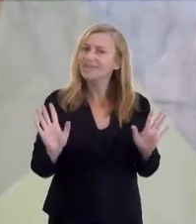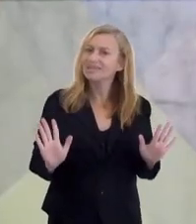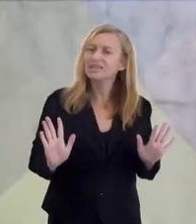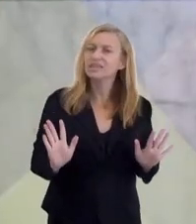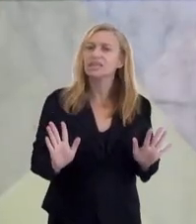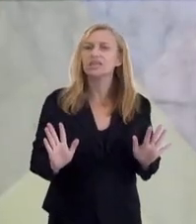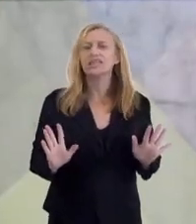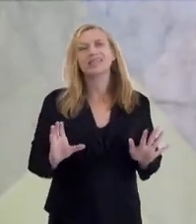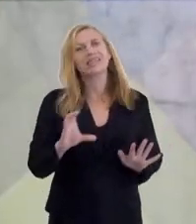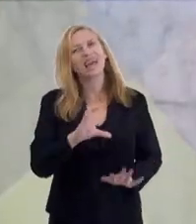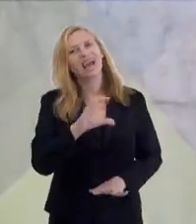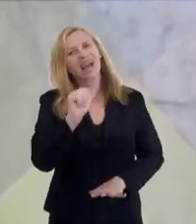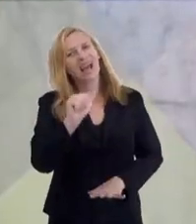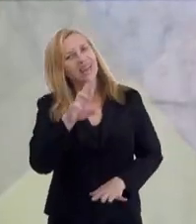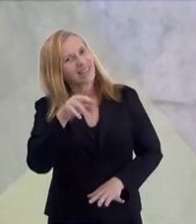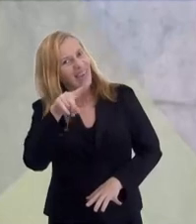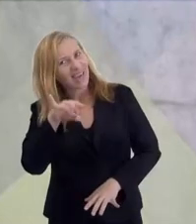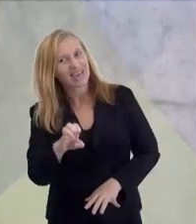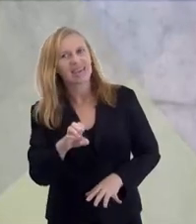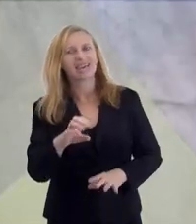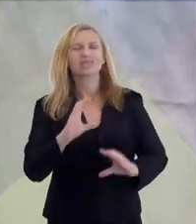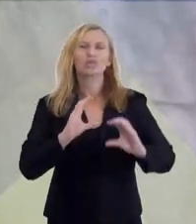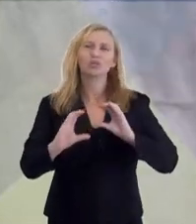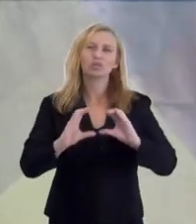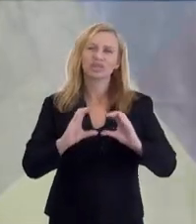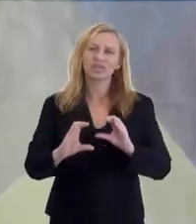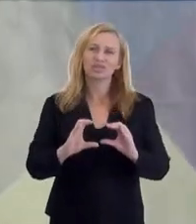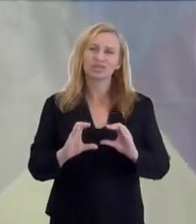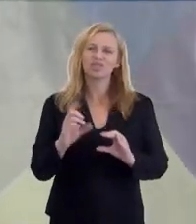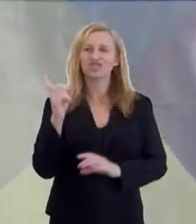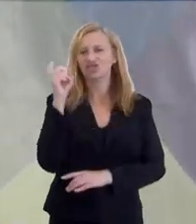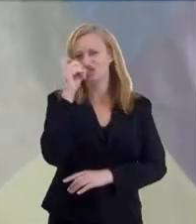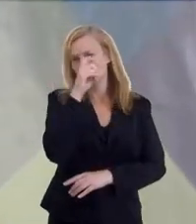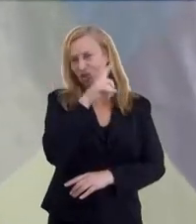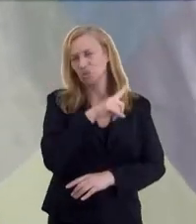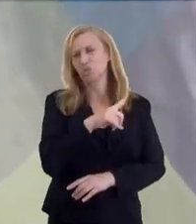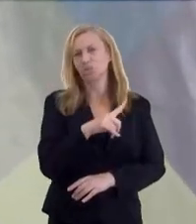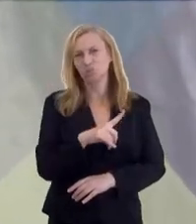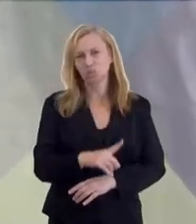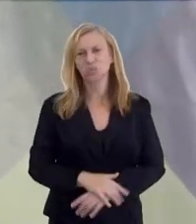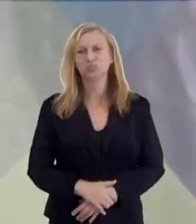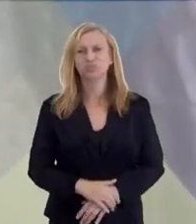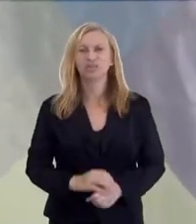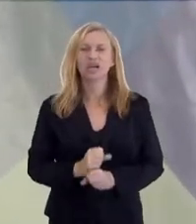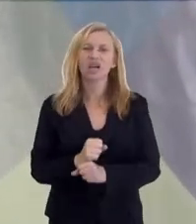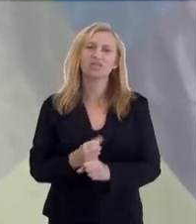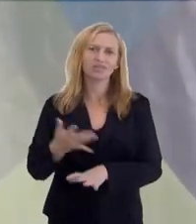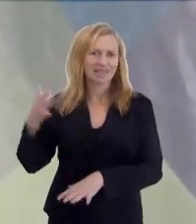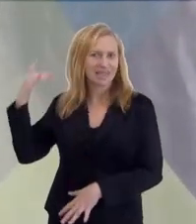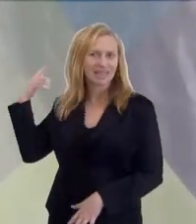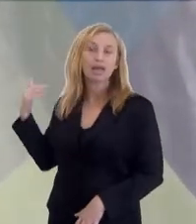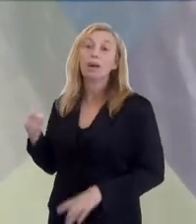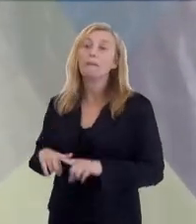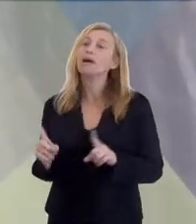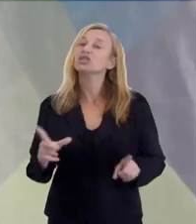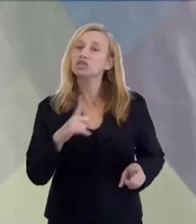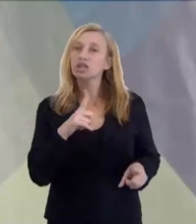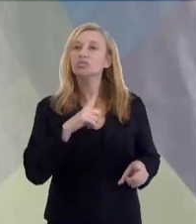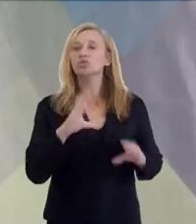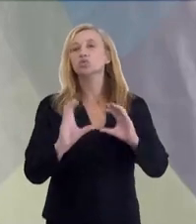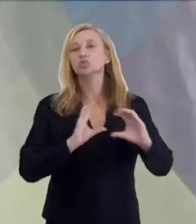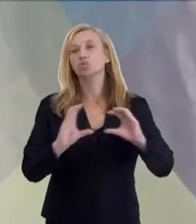ou outra, mas, de Kardec, as comunicações são muito espaçadas.